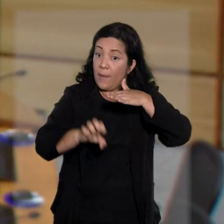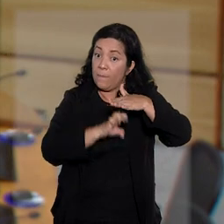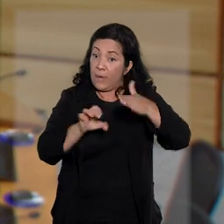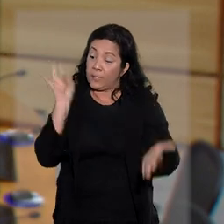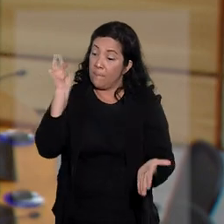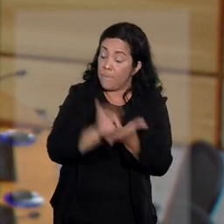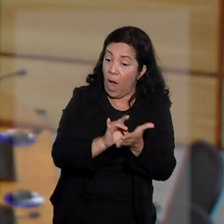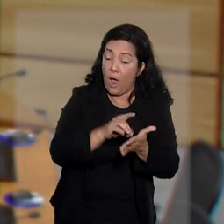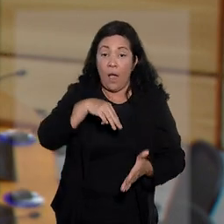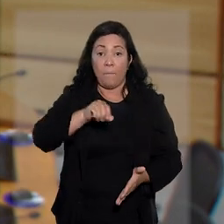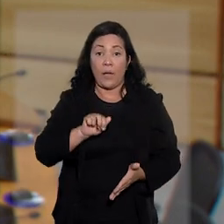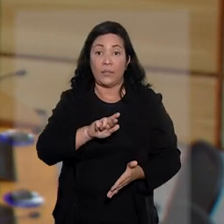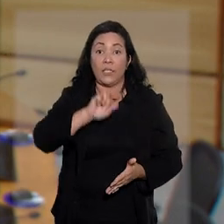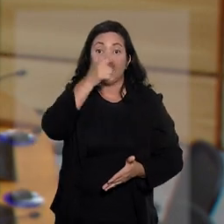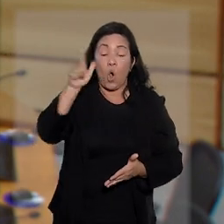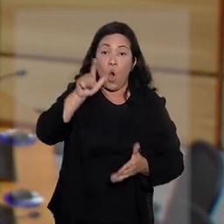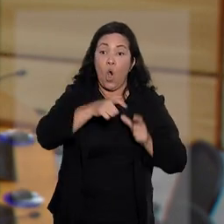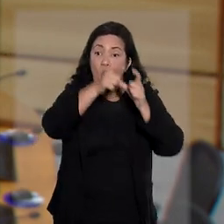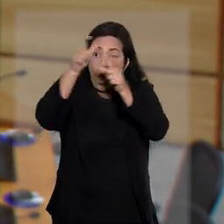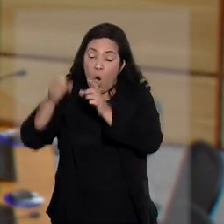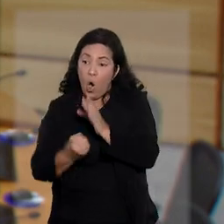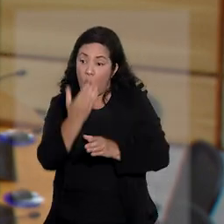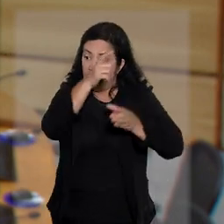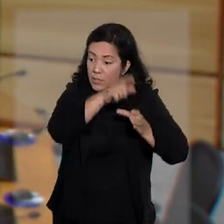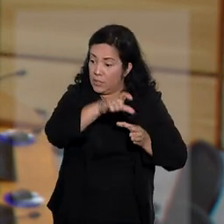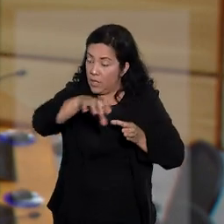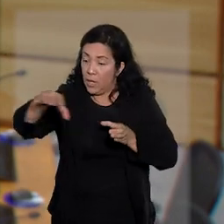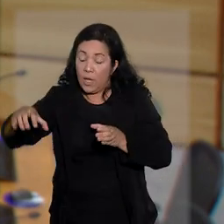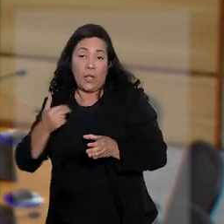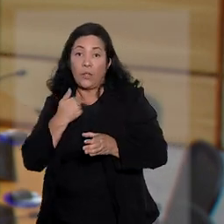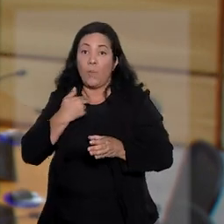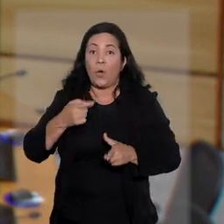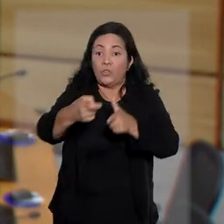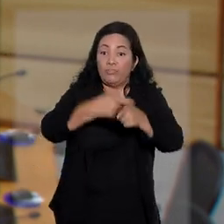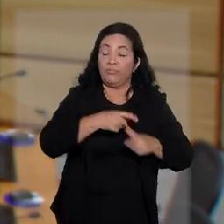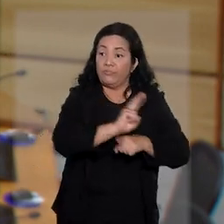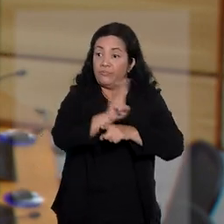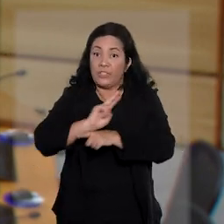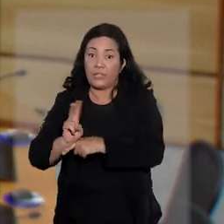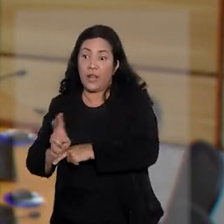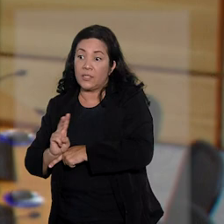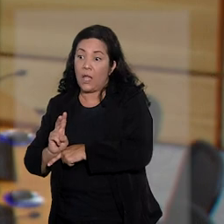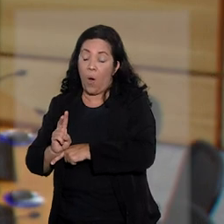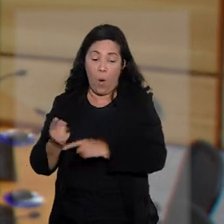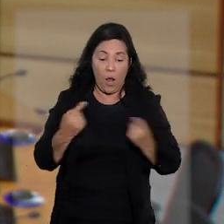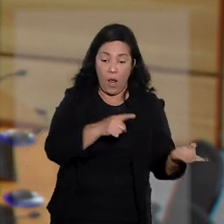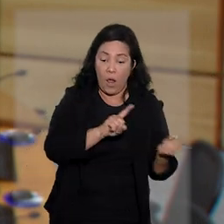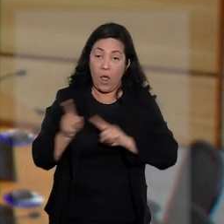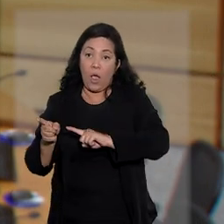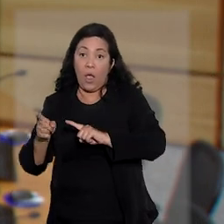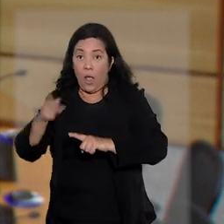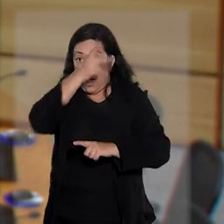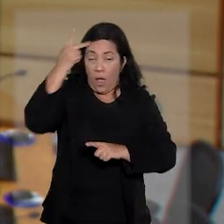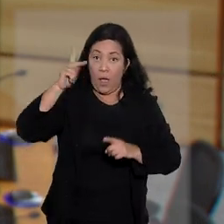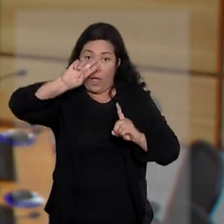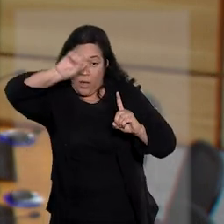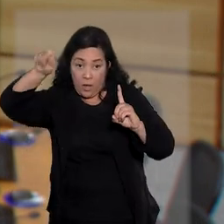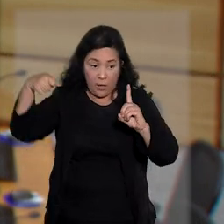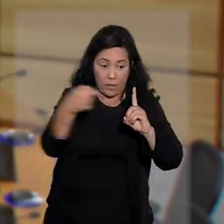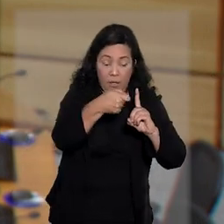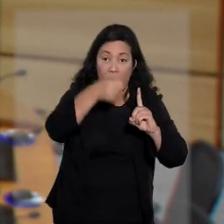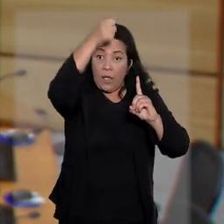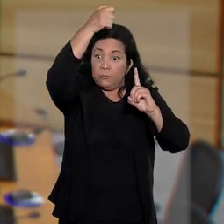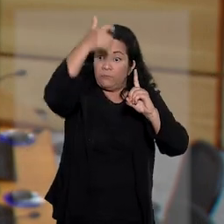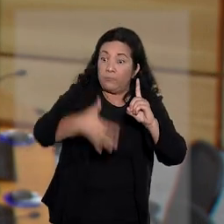matriz não impede a expedição da certidão de regularidade fiscal em favor de uma ou de outra. A recorrente apontou